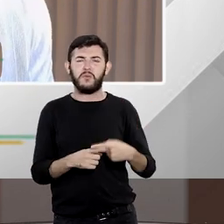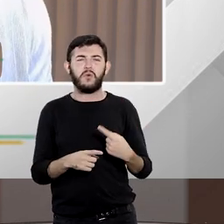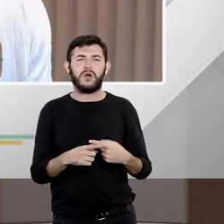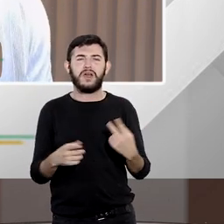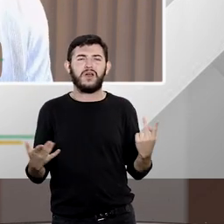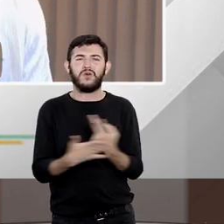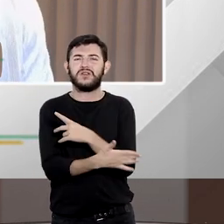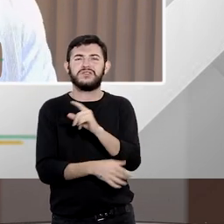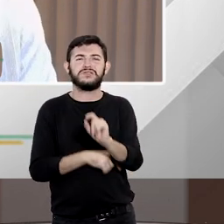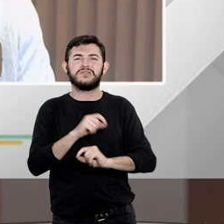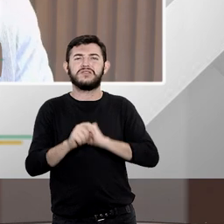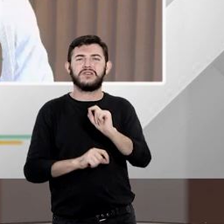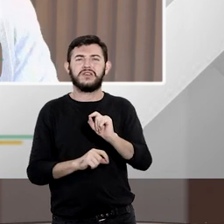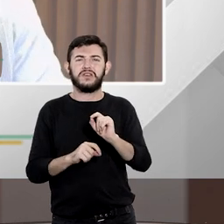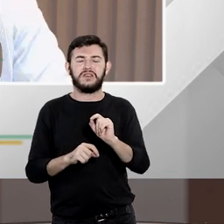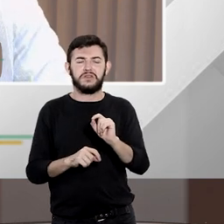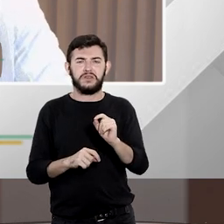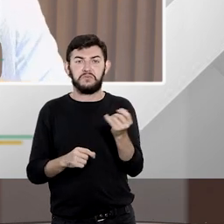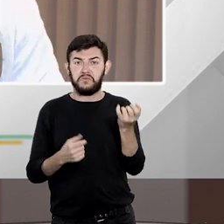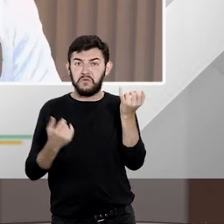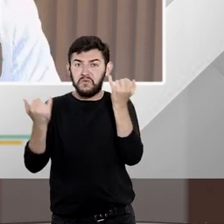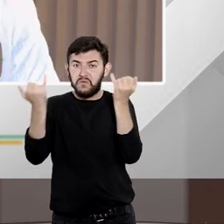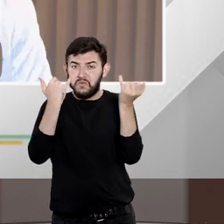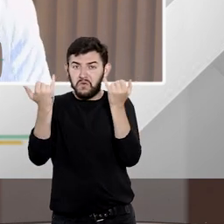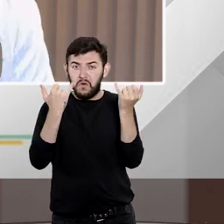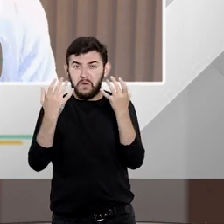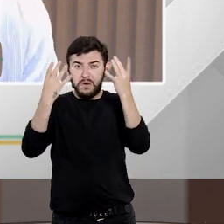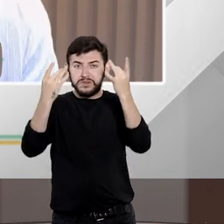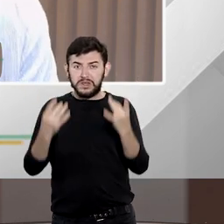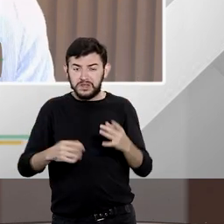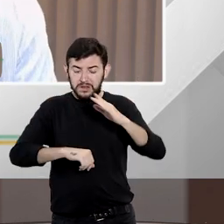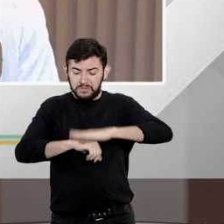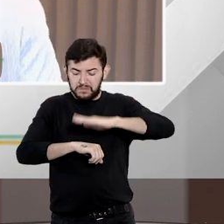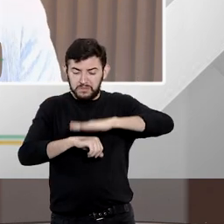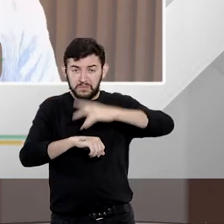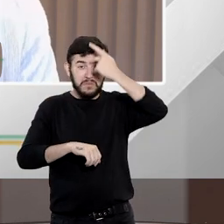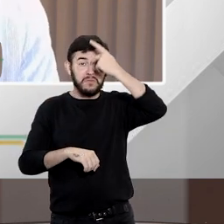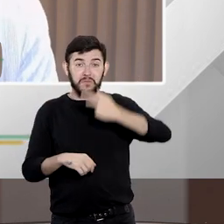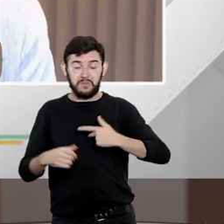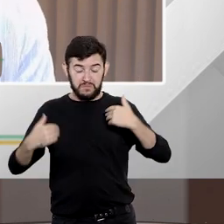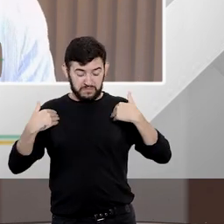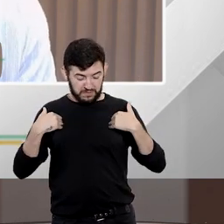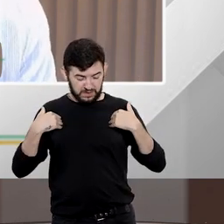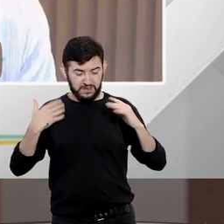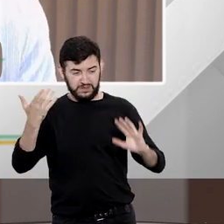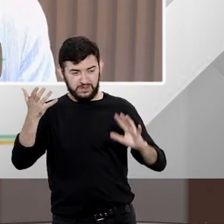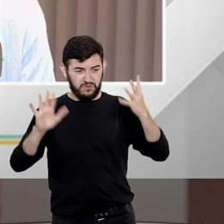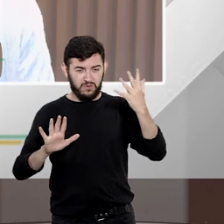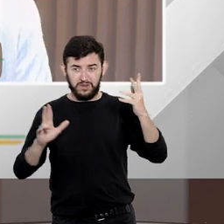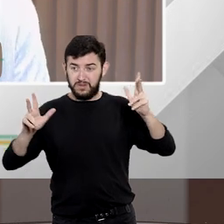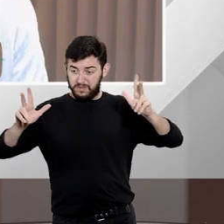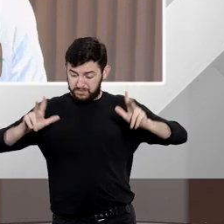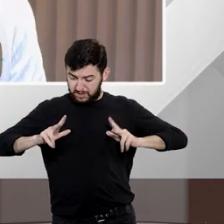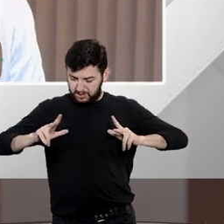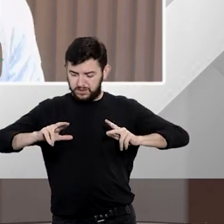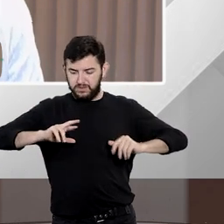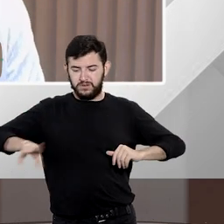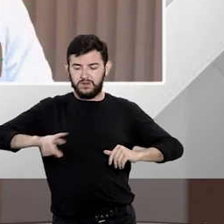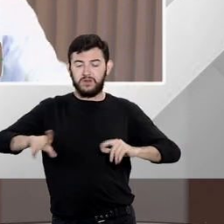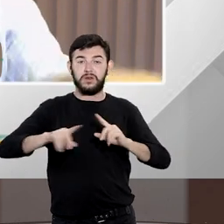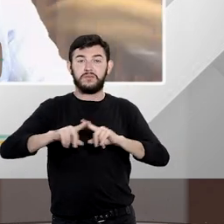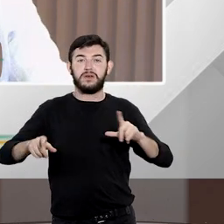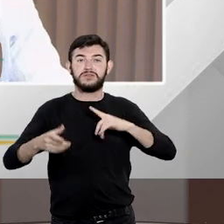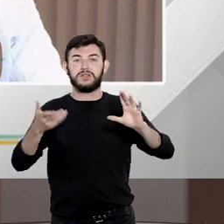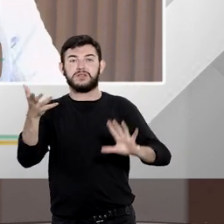está tratando não apenas das minhas daquilo que diz respeito a minha situação individual mas a situação